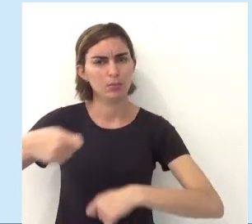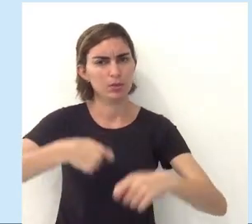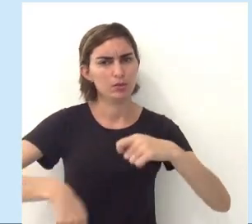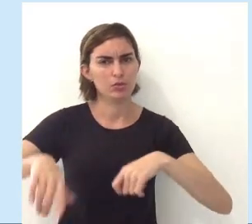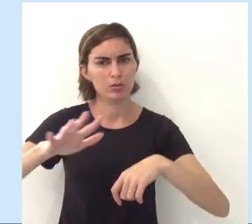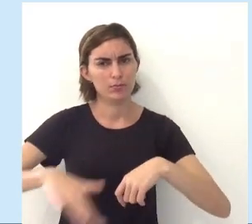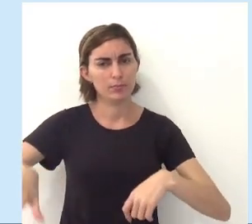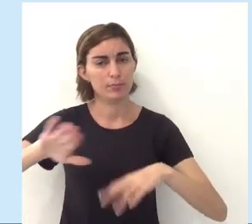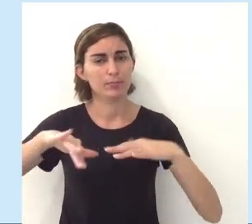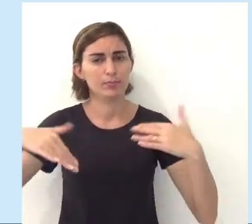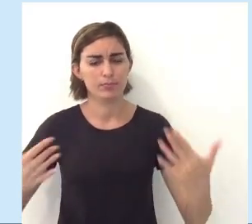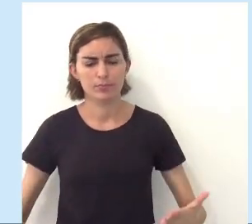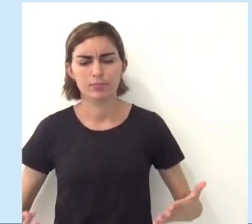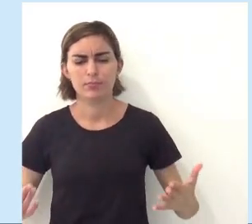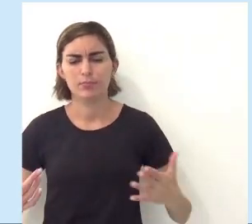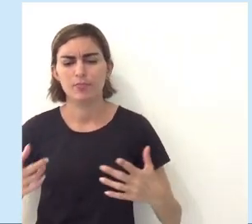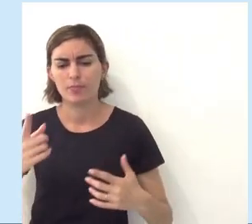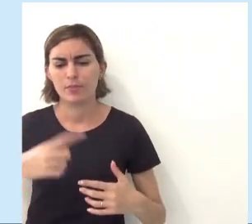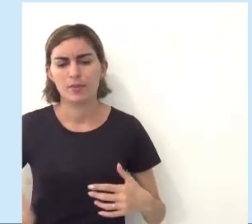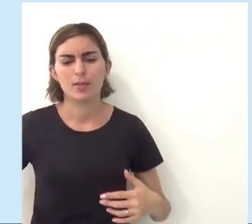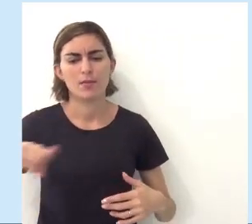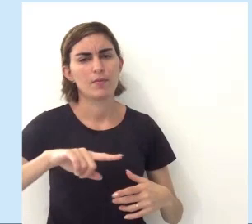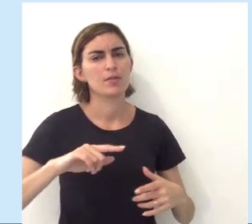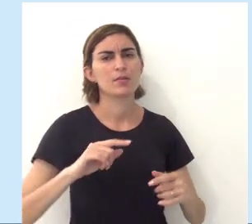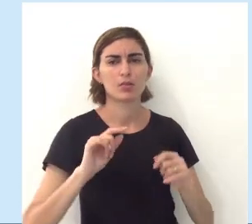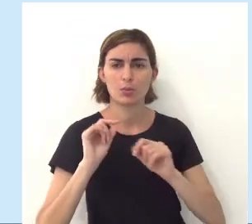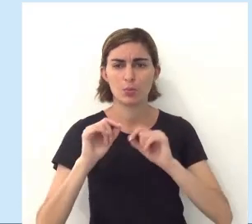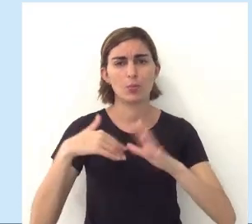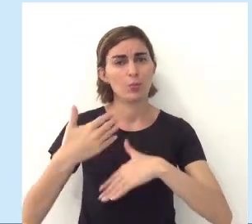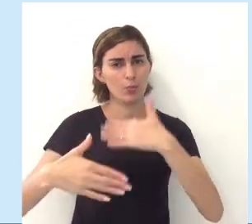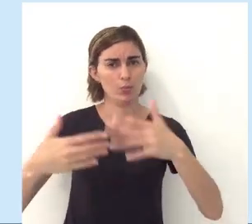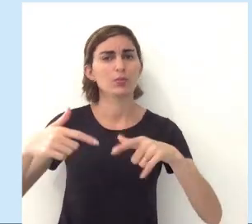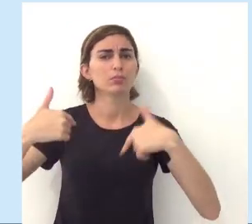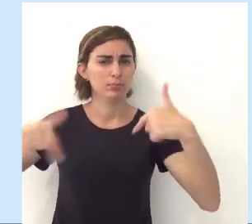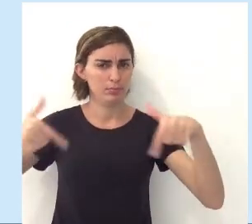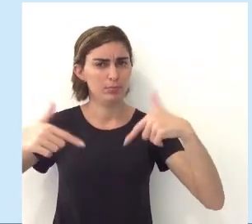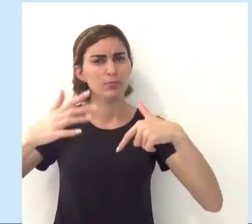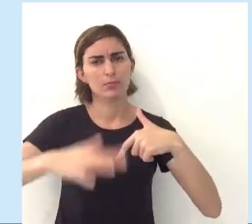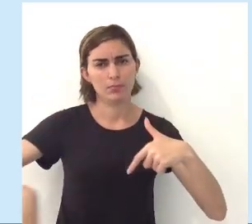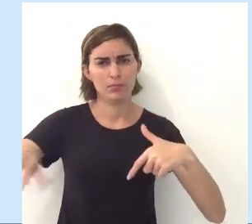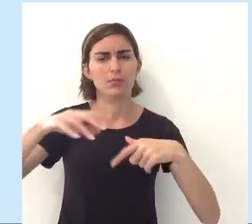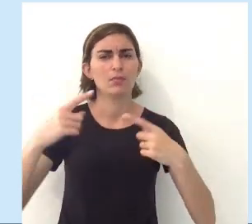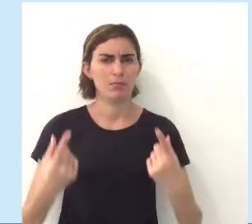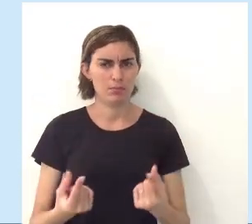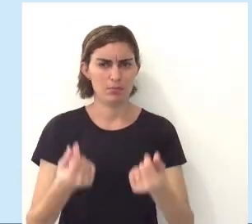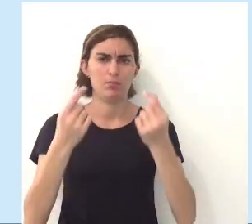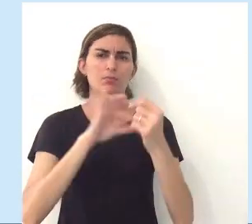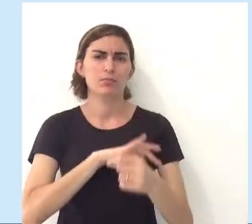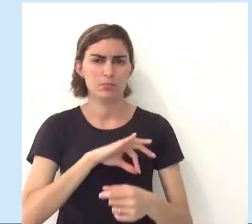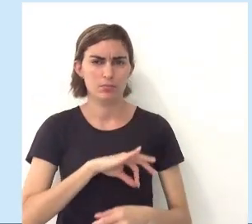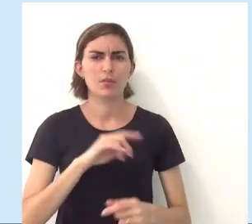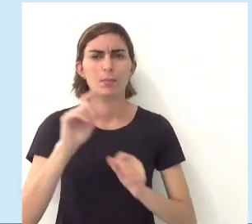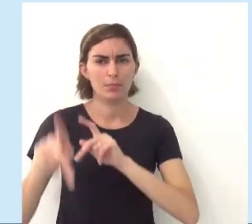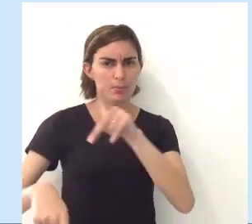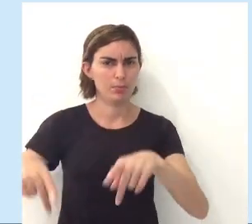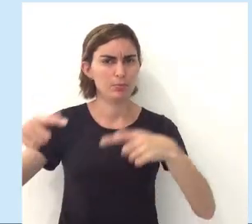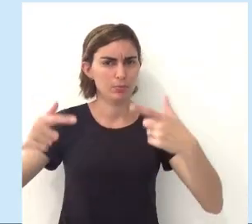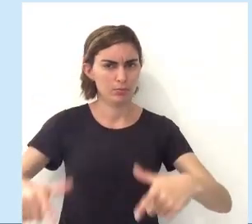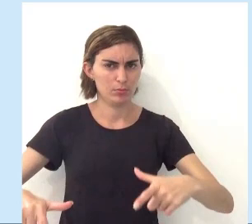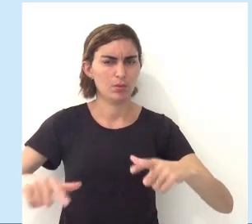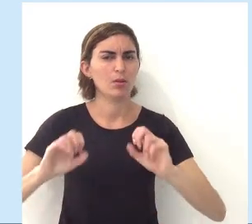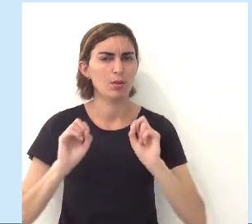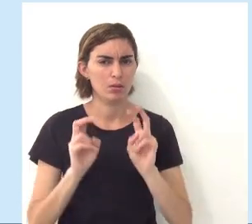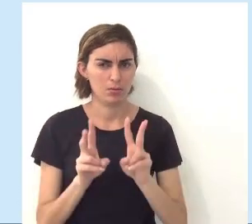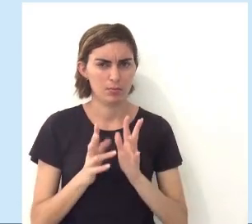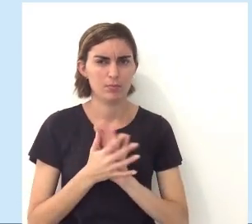administrar, tá, esses ambientes, então, vai se gerar muito emprego, tá, e muita renda para a